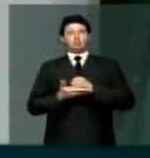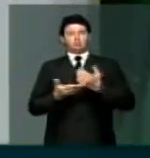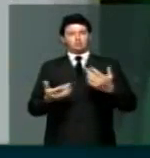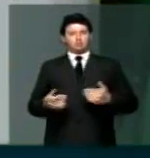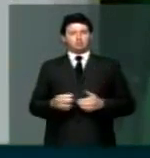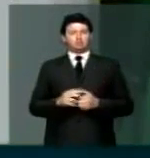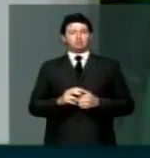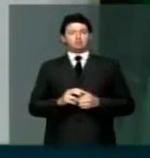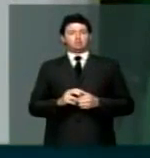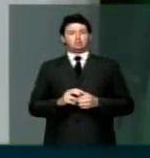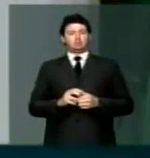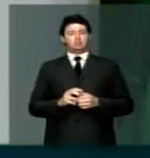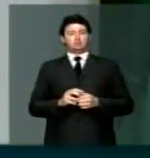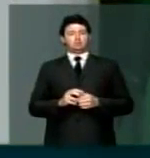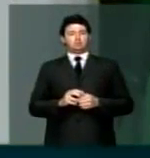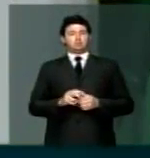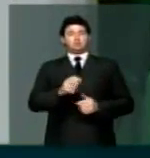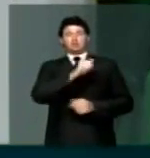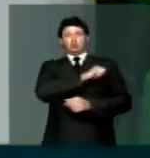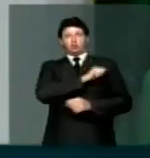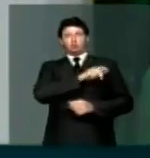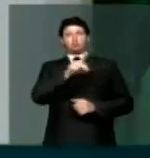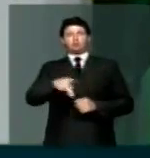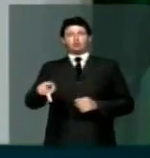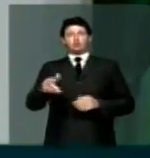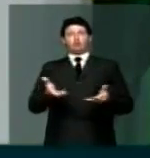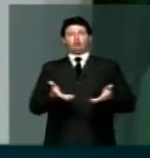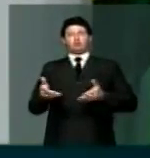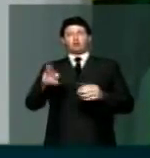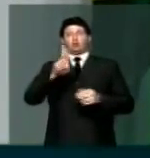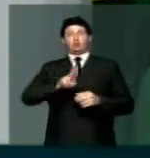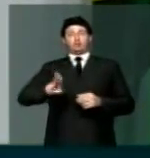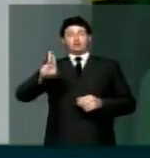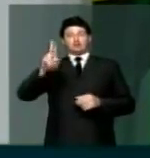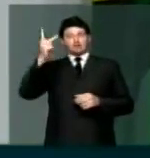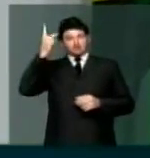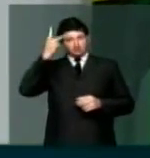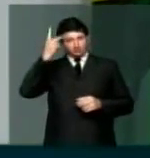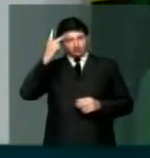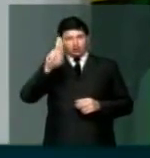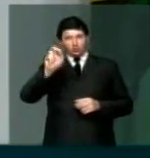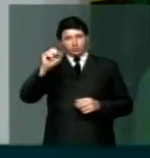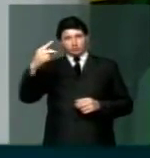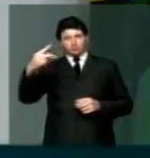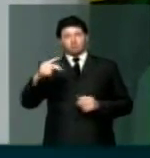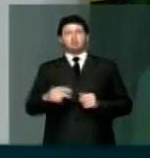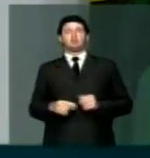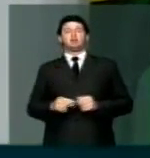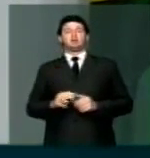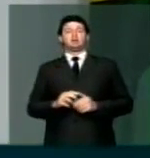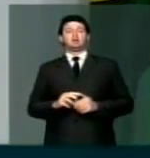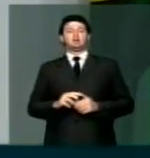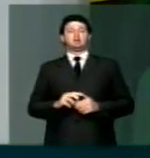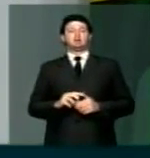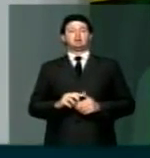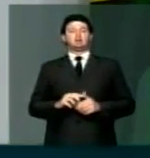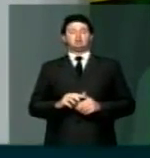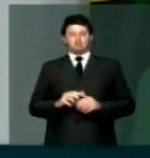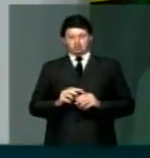com os estudantes, professores, funcionários da Universidade de São Paulo, de todas as universidades paulistas,